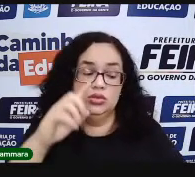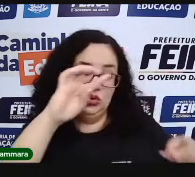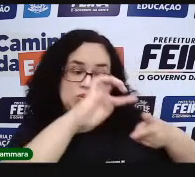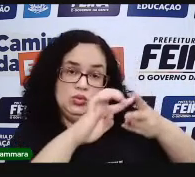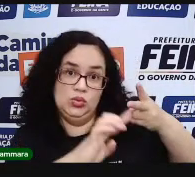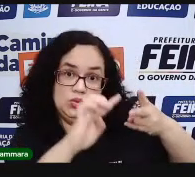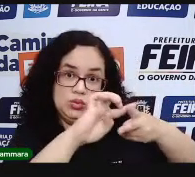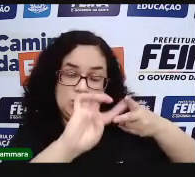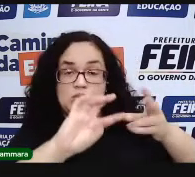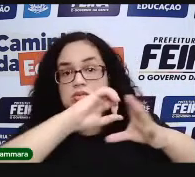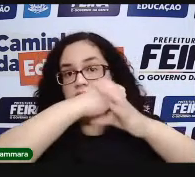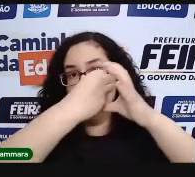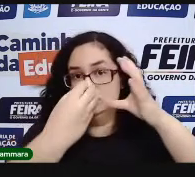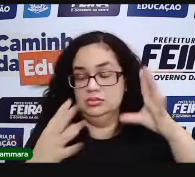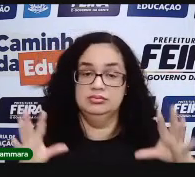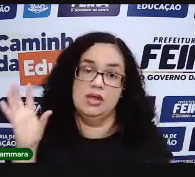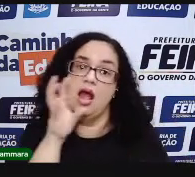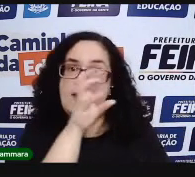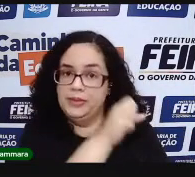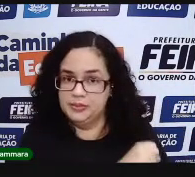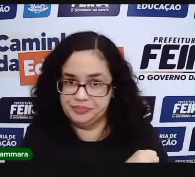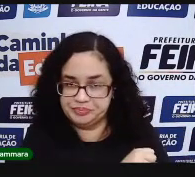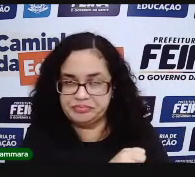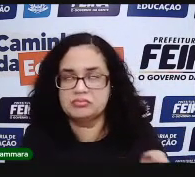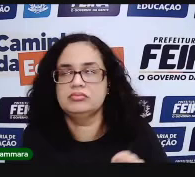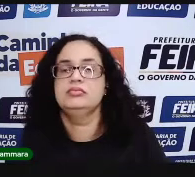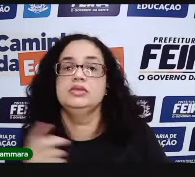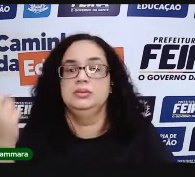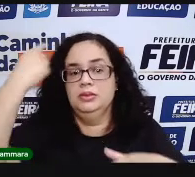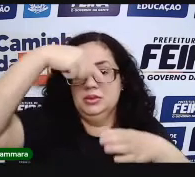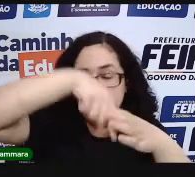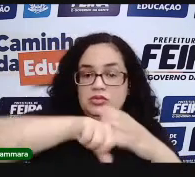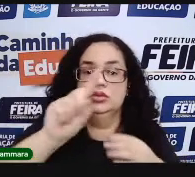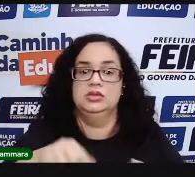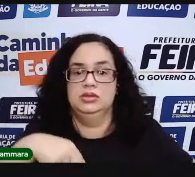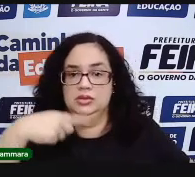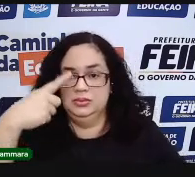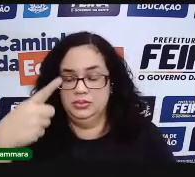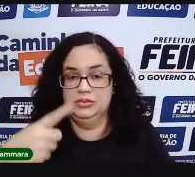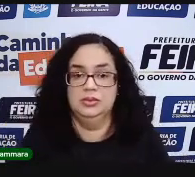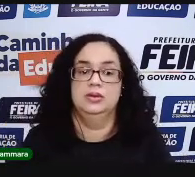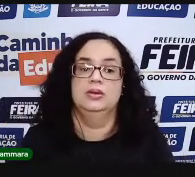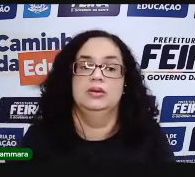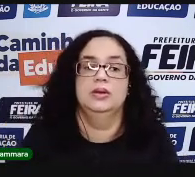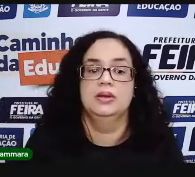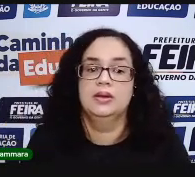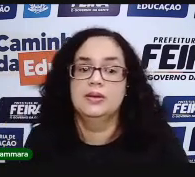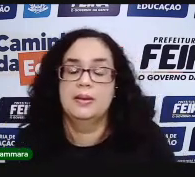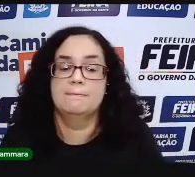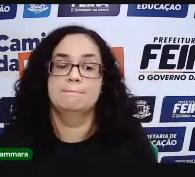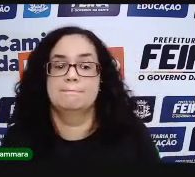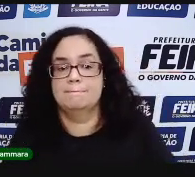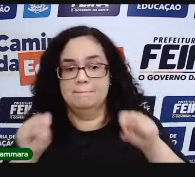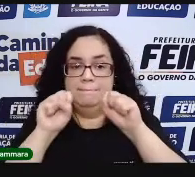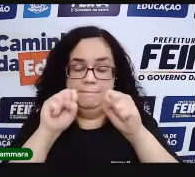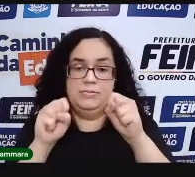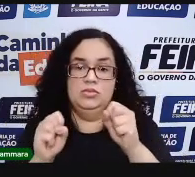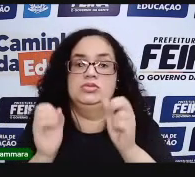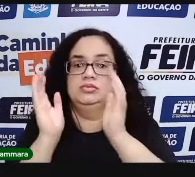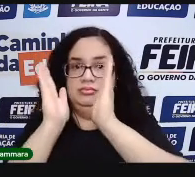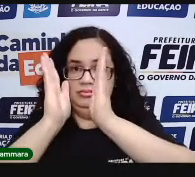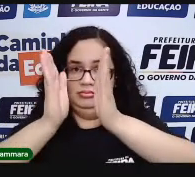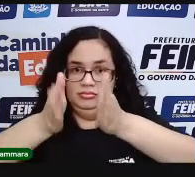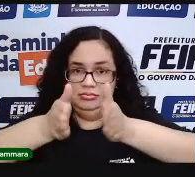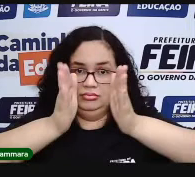Aí, eu tenho duas características que eu vou falar de forma bem breve para vocês. Mas, que eu vou aprofundar depois, tá bom? Ele é posicional.